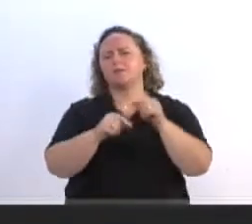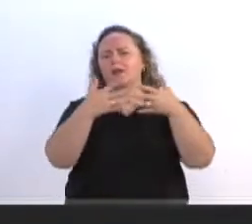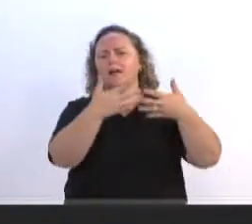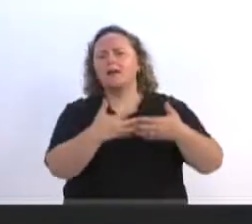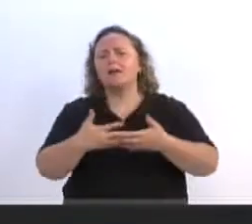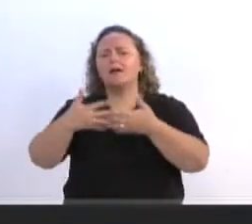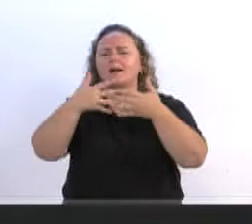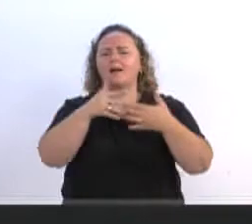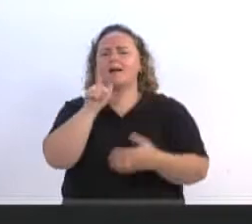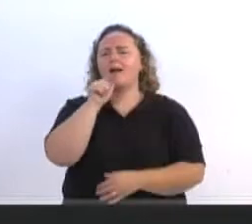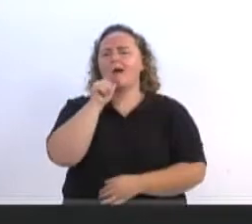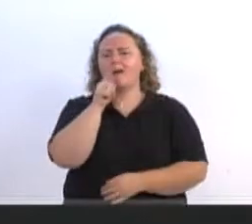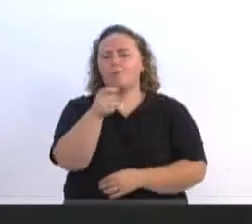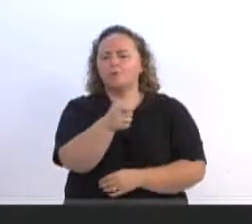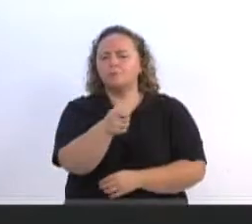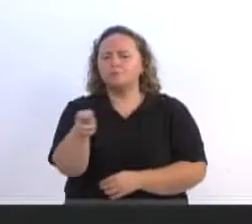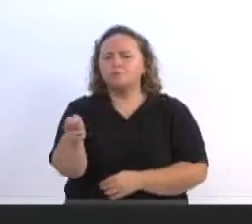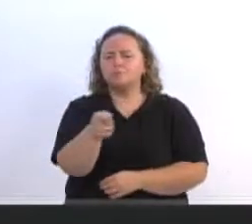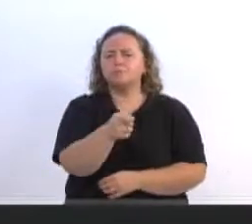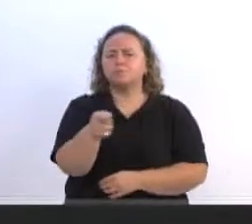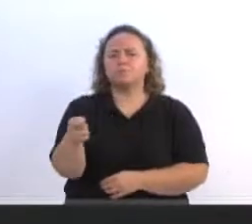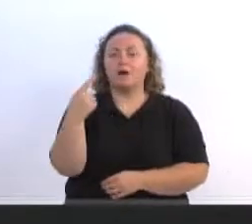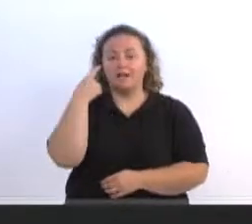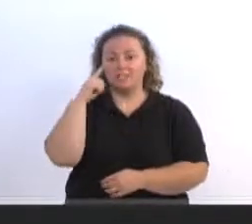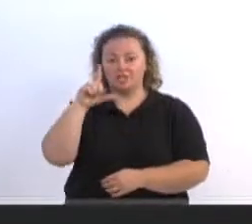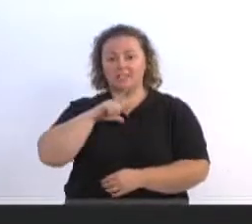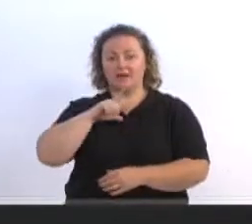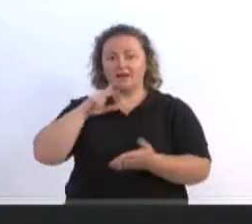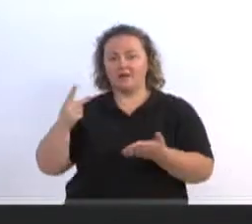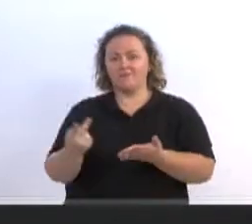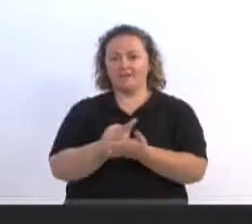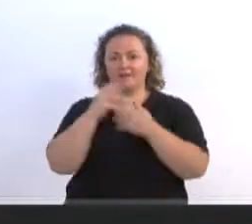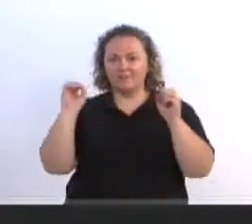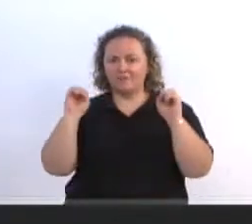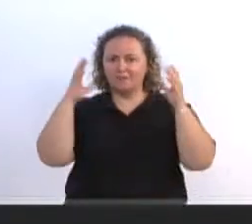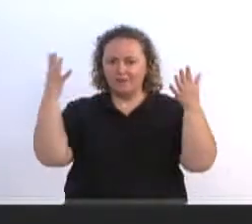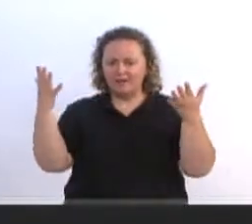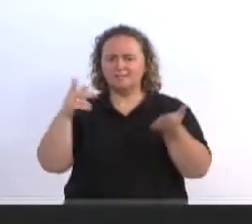sexta, sábado, domingo, no dia do evento. Que a população não aguenta, suporta.